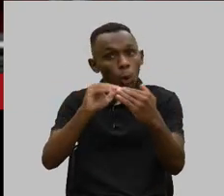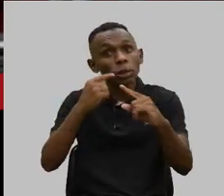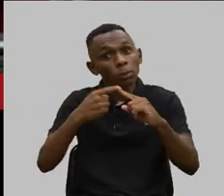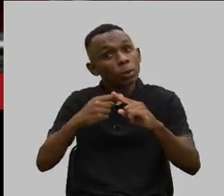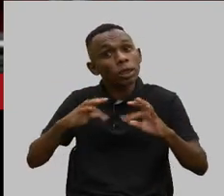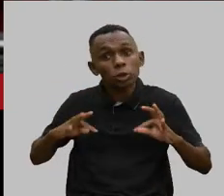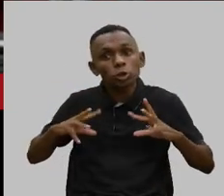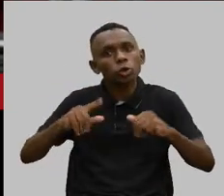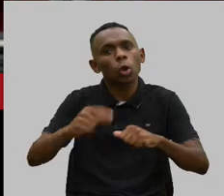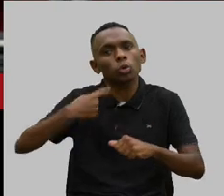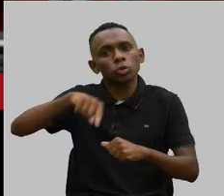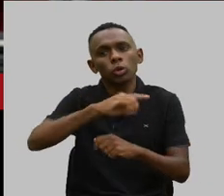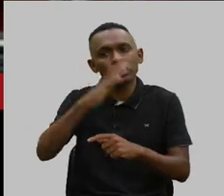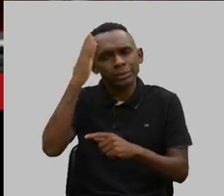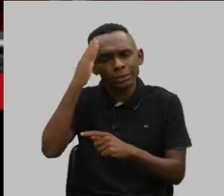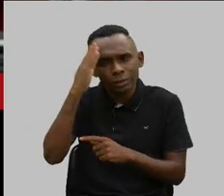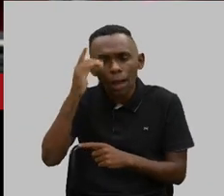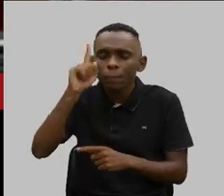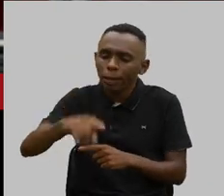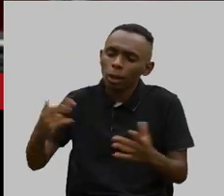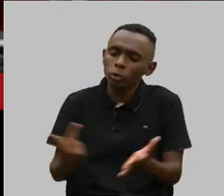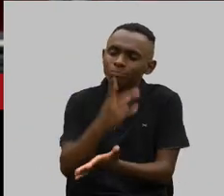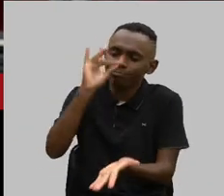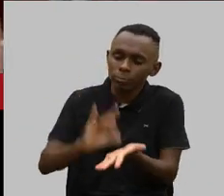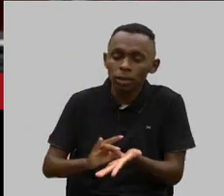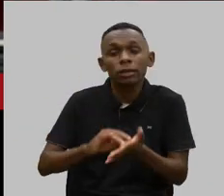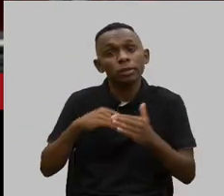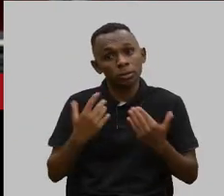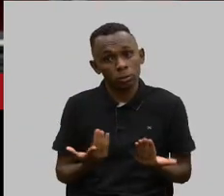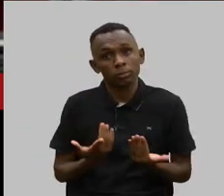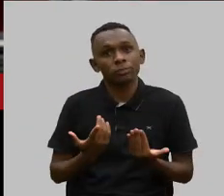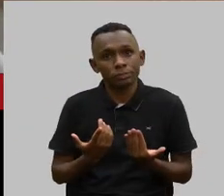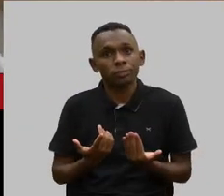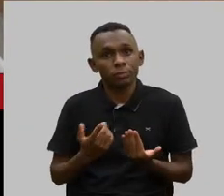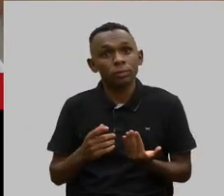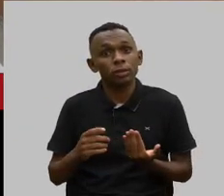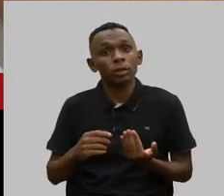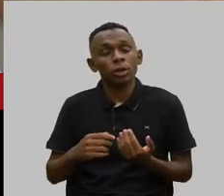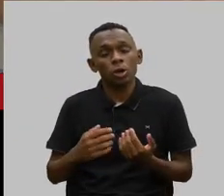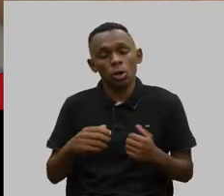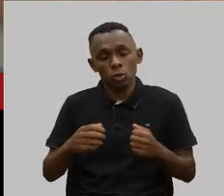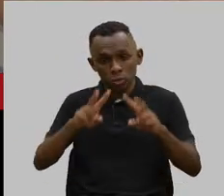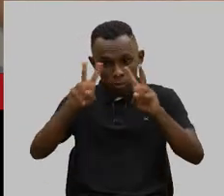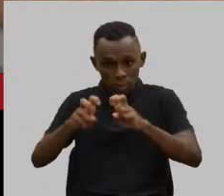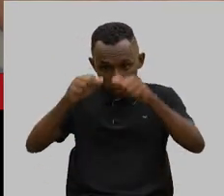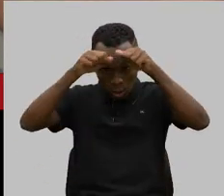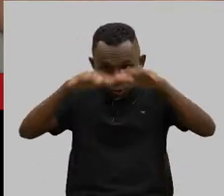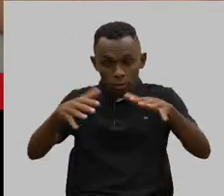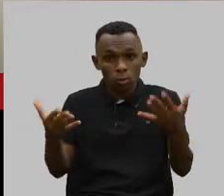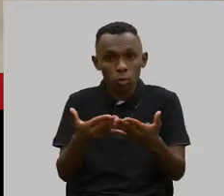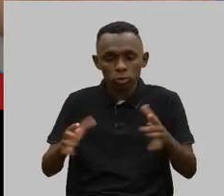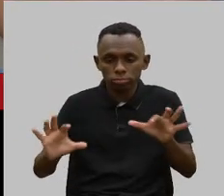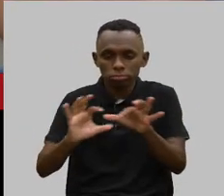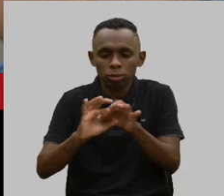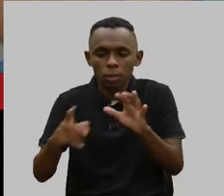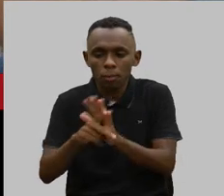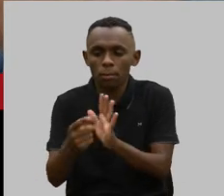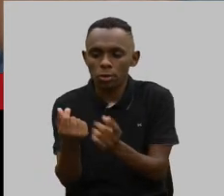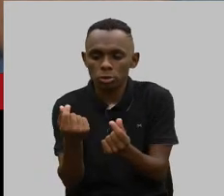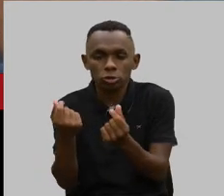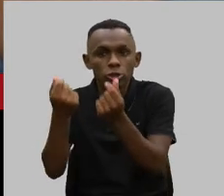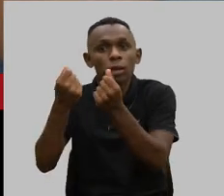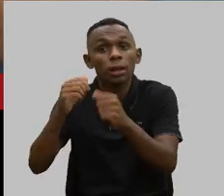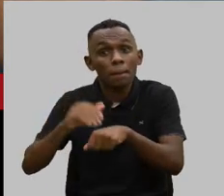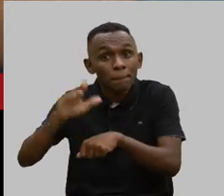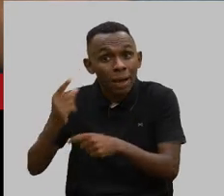mundo sabe que é isso que acontece. Então, a questão do autismo hoje, ela é vinculada à renda. Quanto mais dinheiro